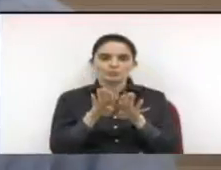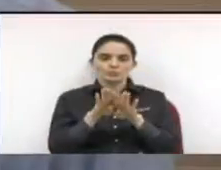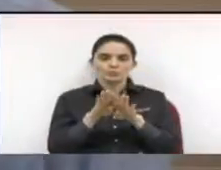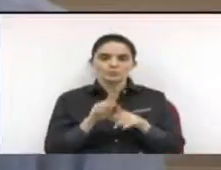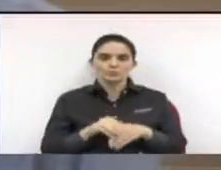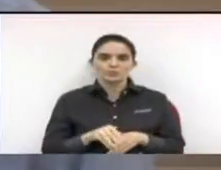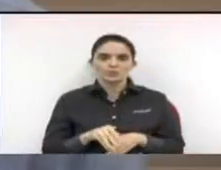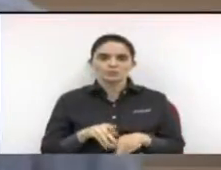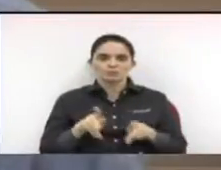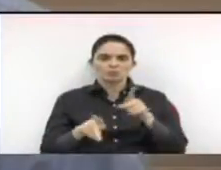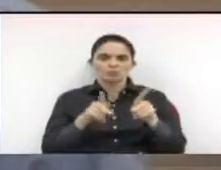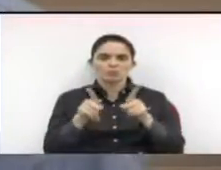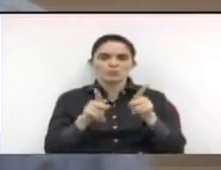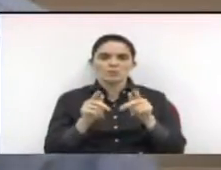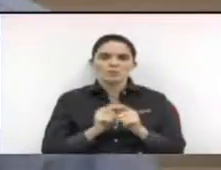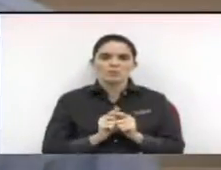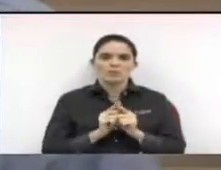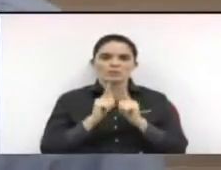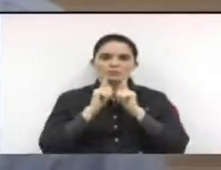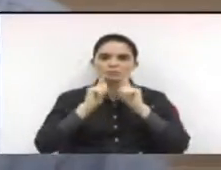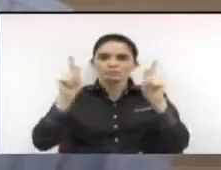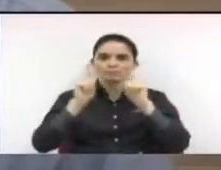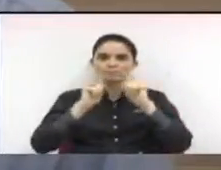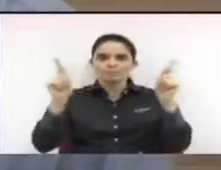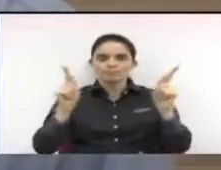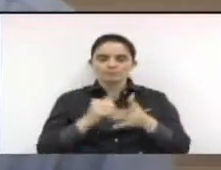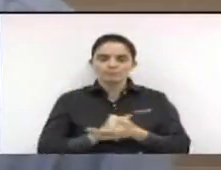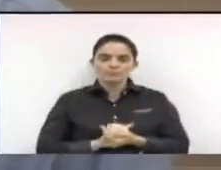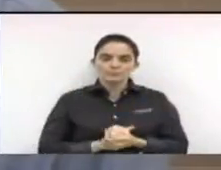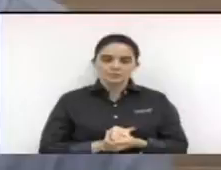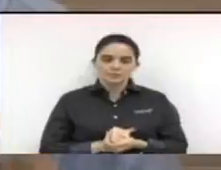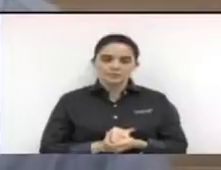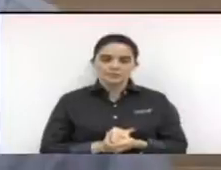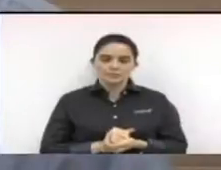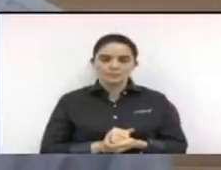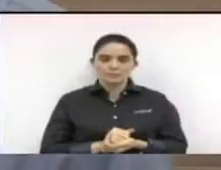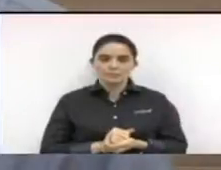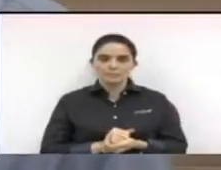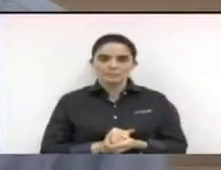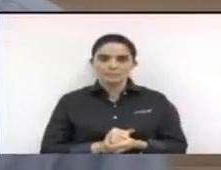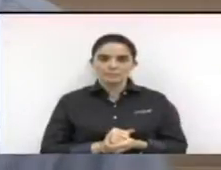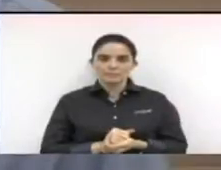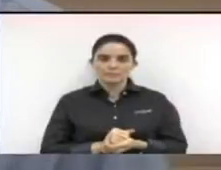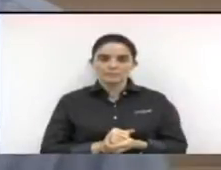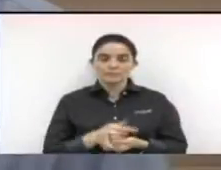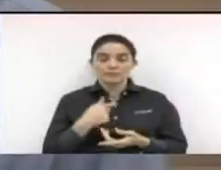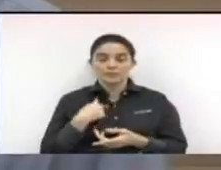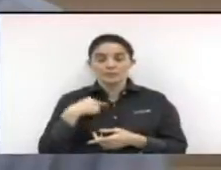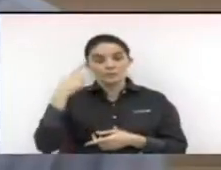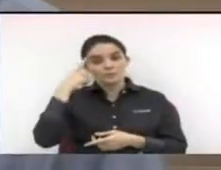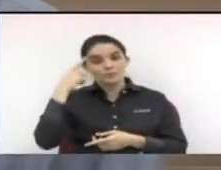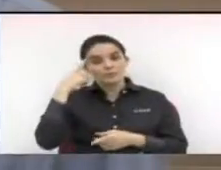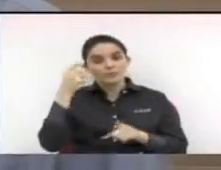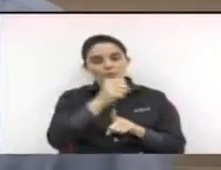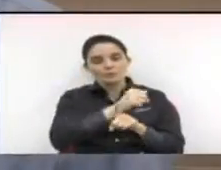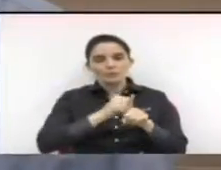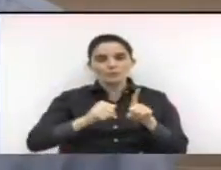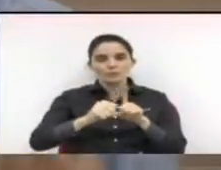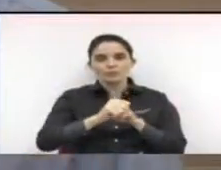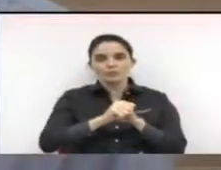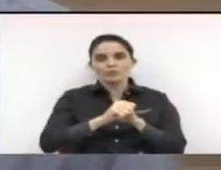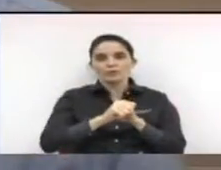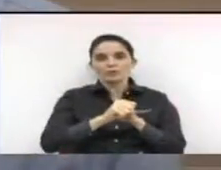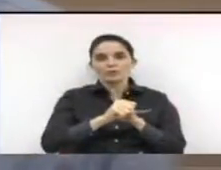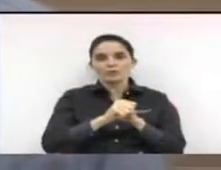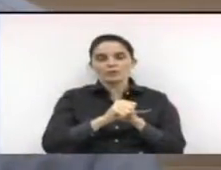senhor, ser um instrumento bastante interessante para a sociedade civil, para a sociedade como um todo. Então eu acho que é uma forma de